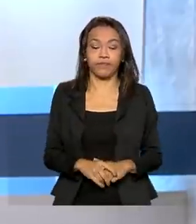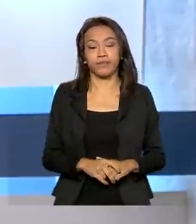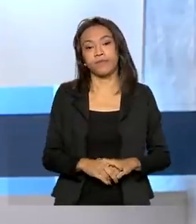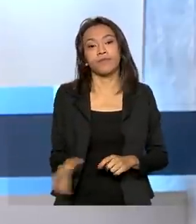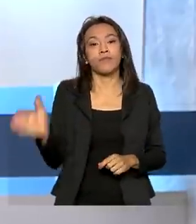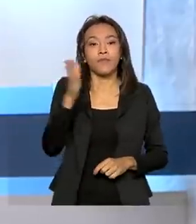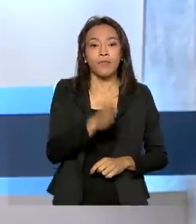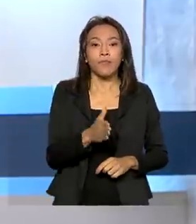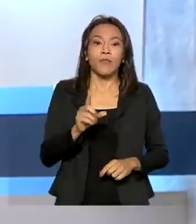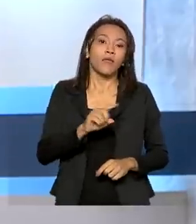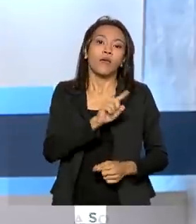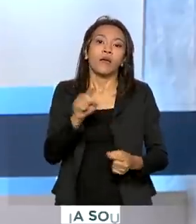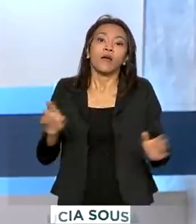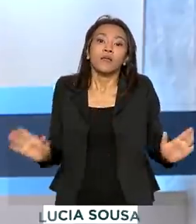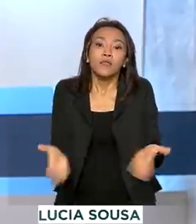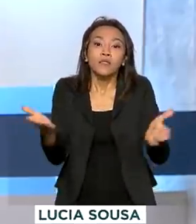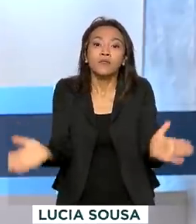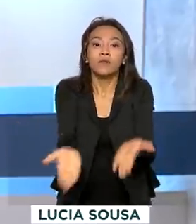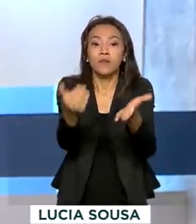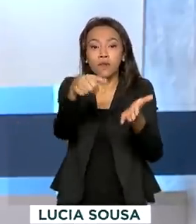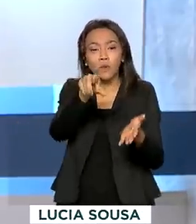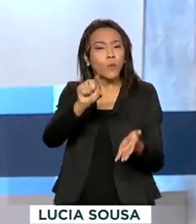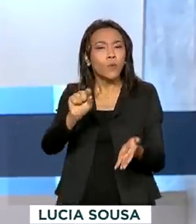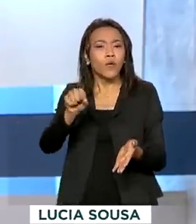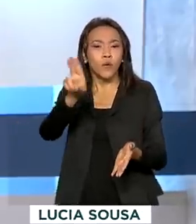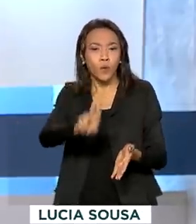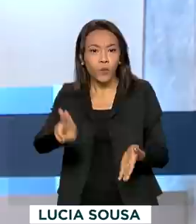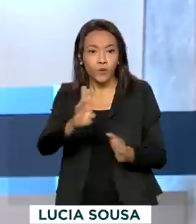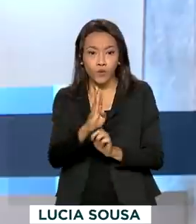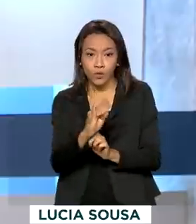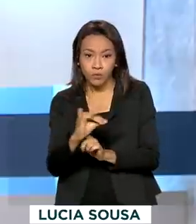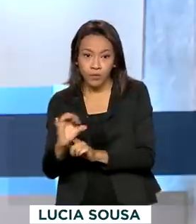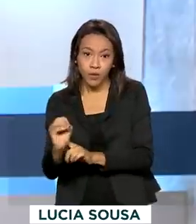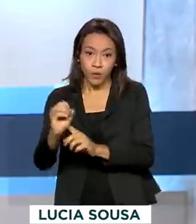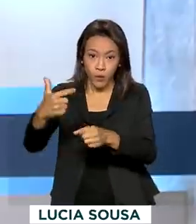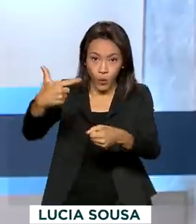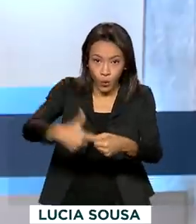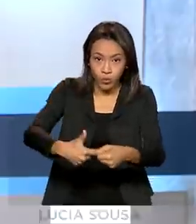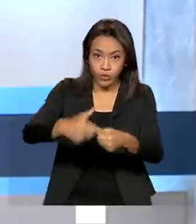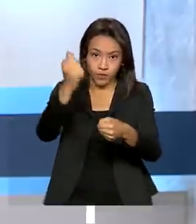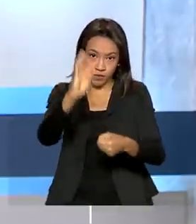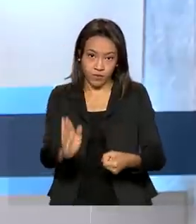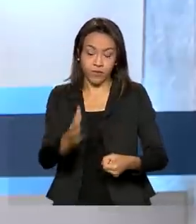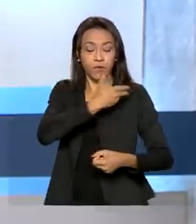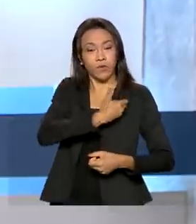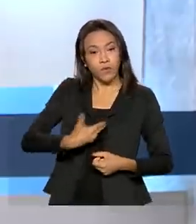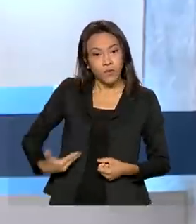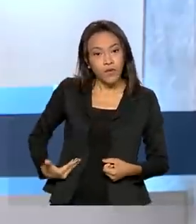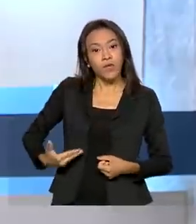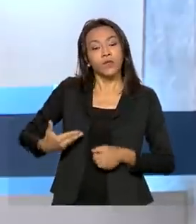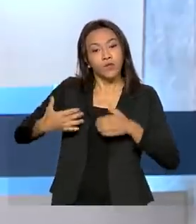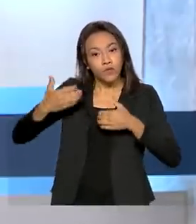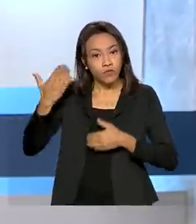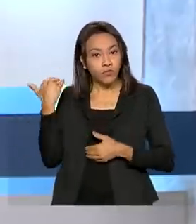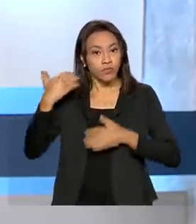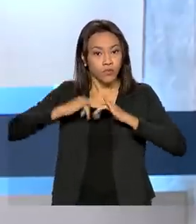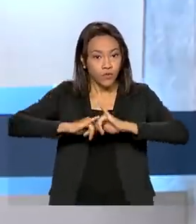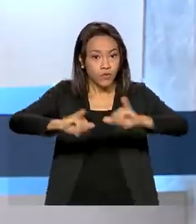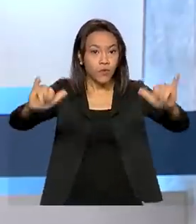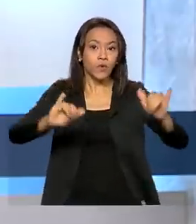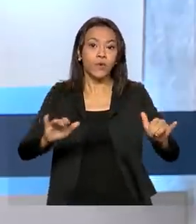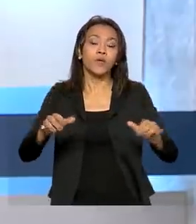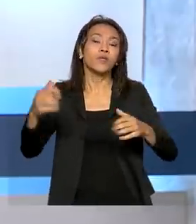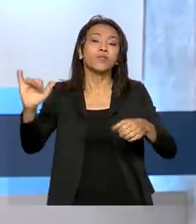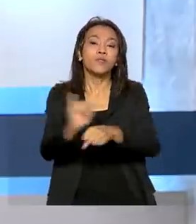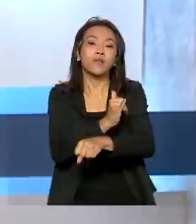Para incentivar cada vez mais o uso de biocombustíveis no país, o governo lançou medidas de incentivo à produção e ao